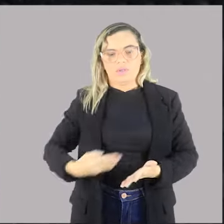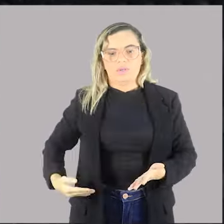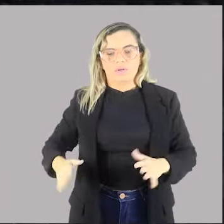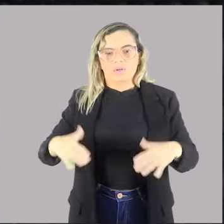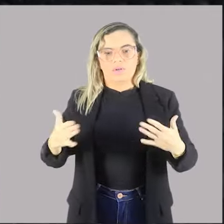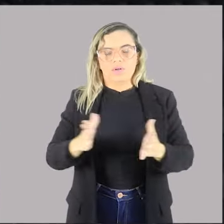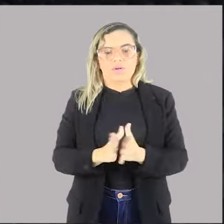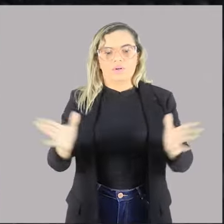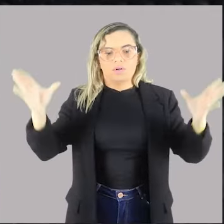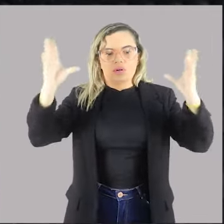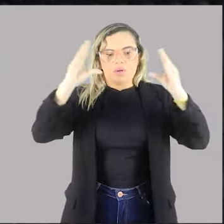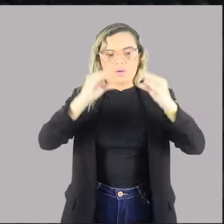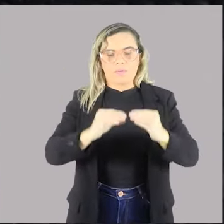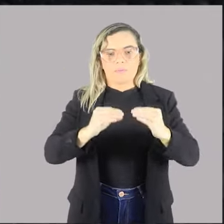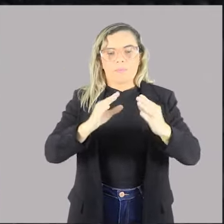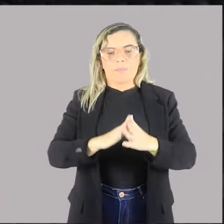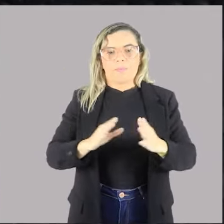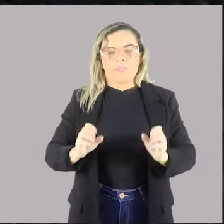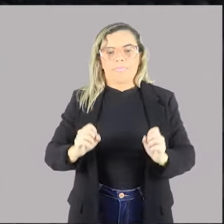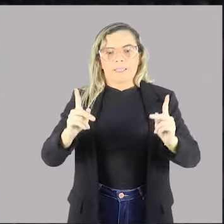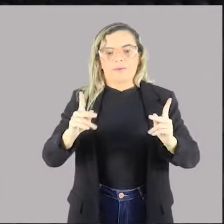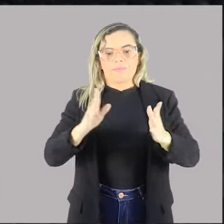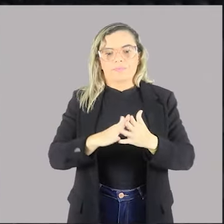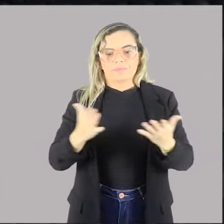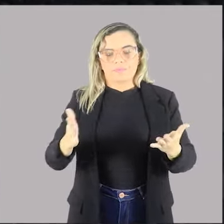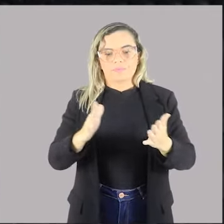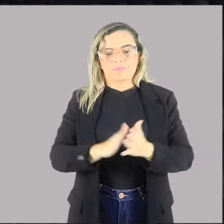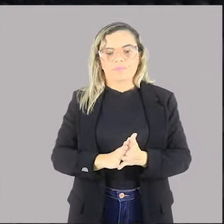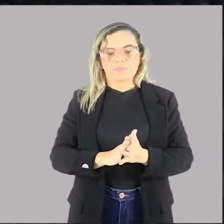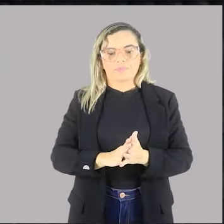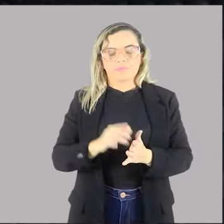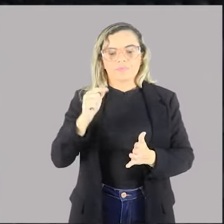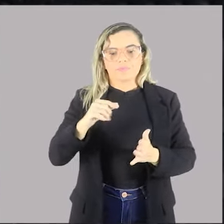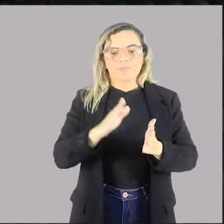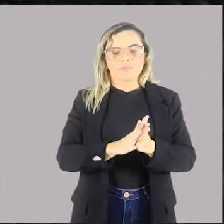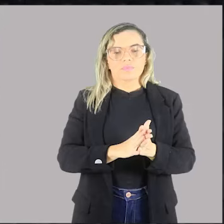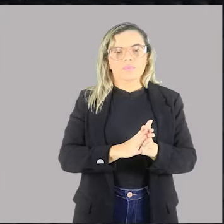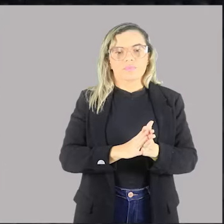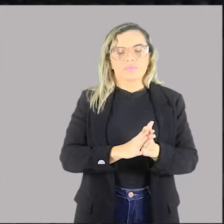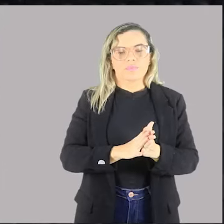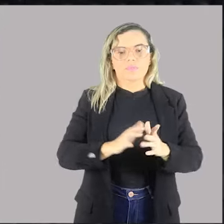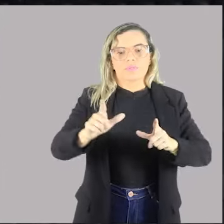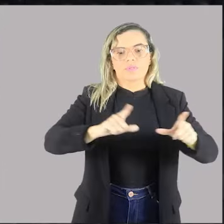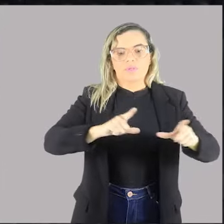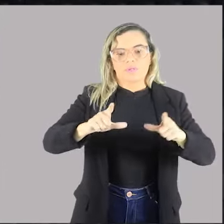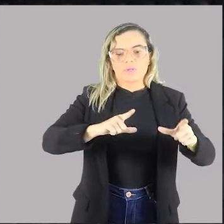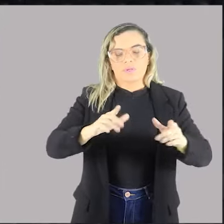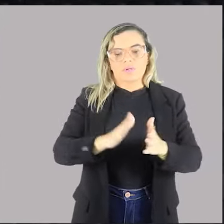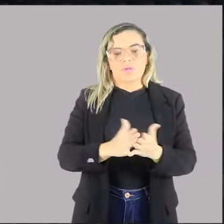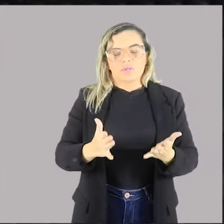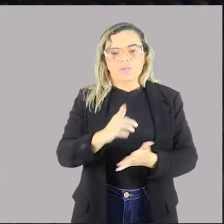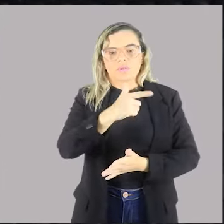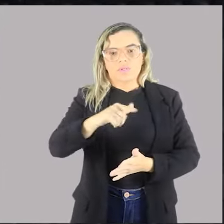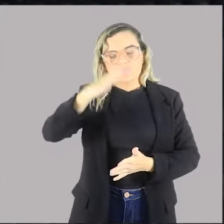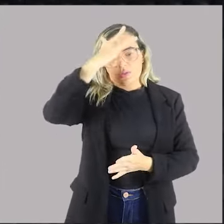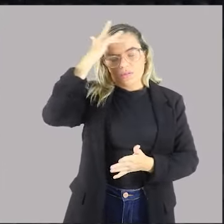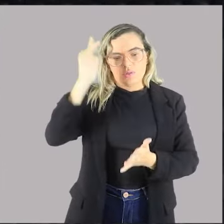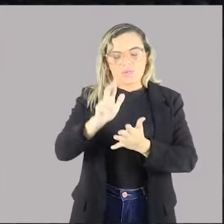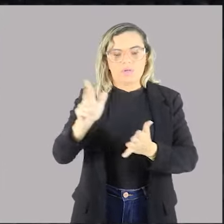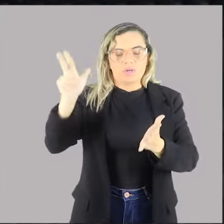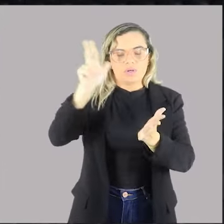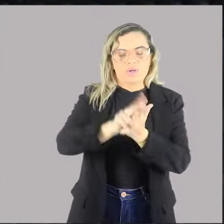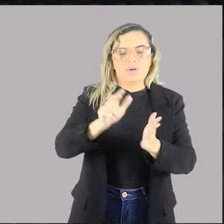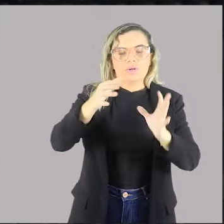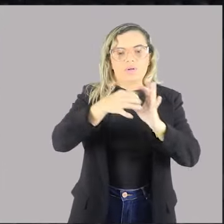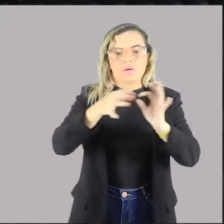Trazendo um resumo, vamos lá. Um cargo pode ser extinto quando ele está vago diretamente por regulamento autônomo. Quando